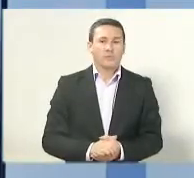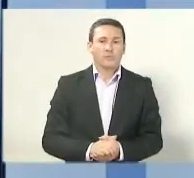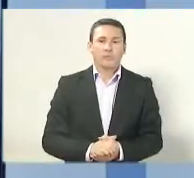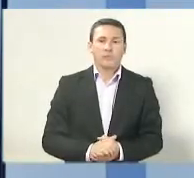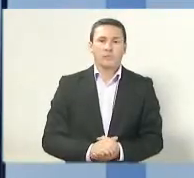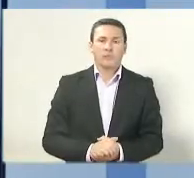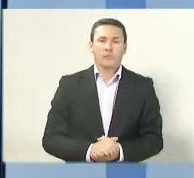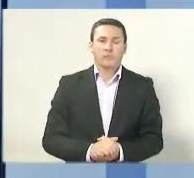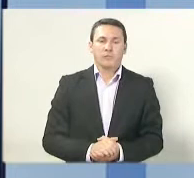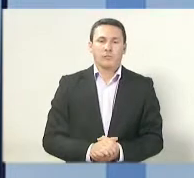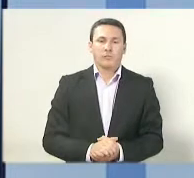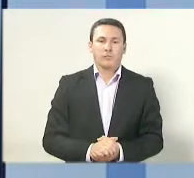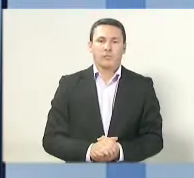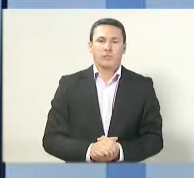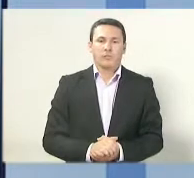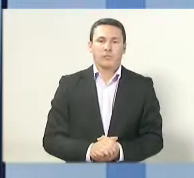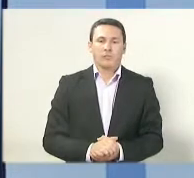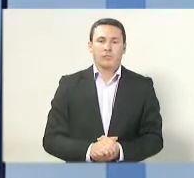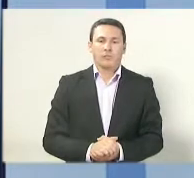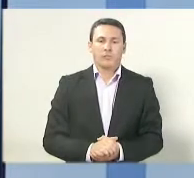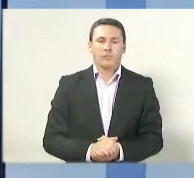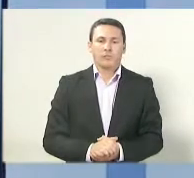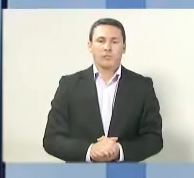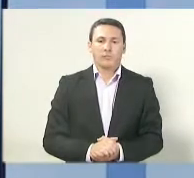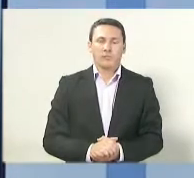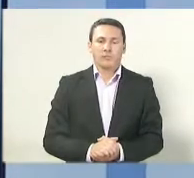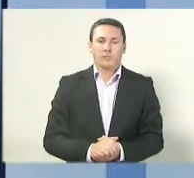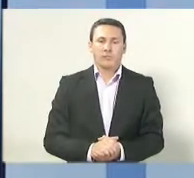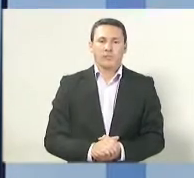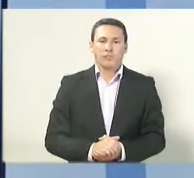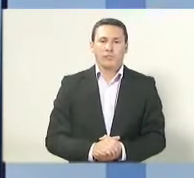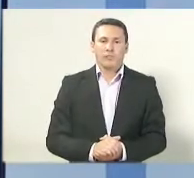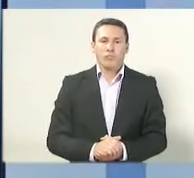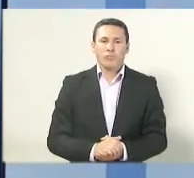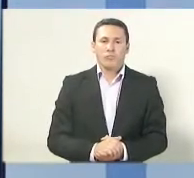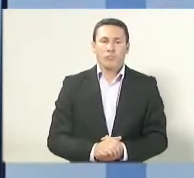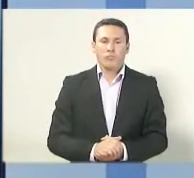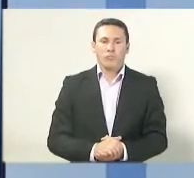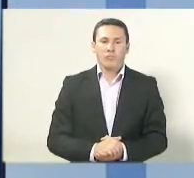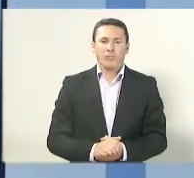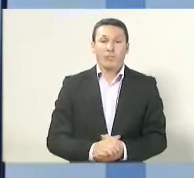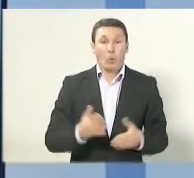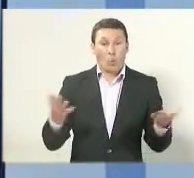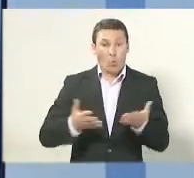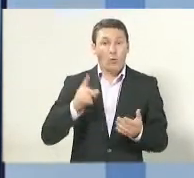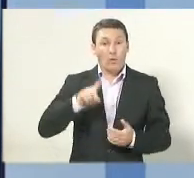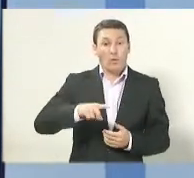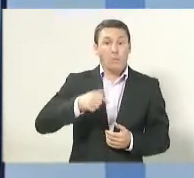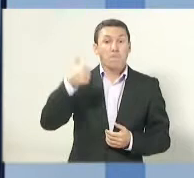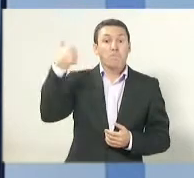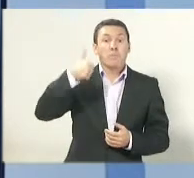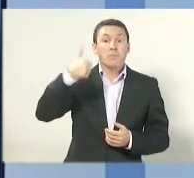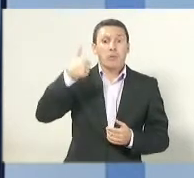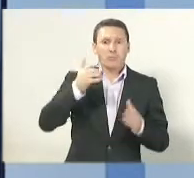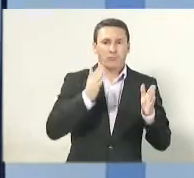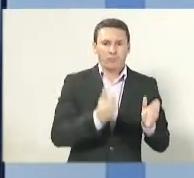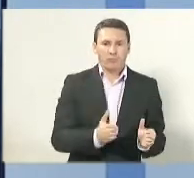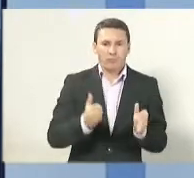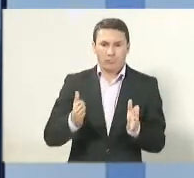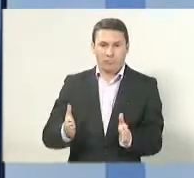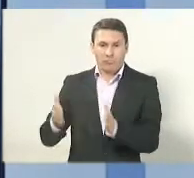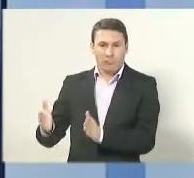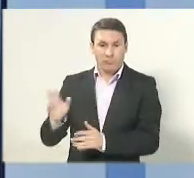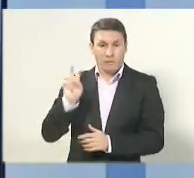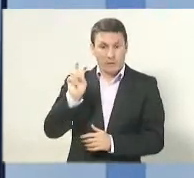Este é o primeiro dos cinco blocos que teremos neste debate com aproximadamente uma hora e vinte minutos de duração. Pela ordem